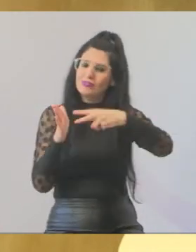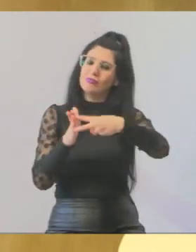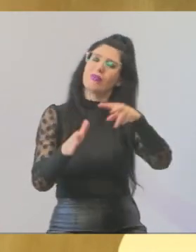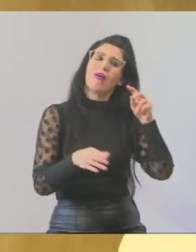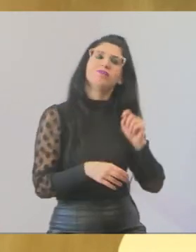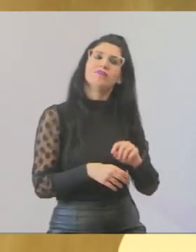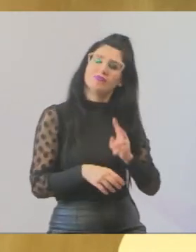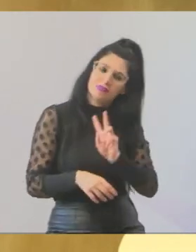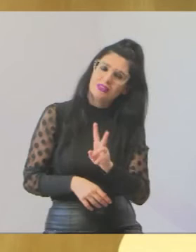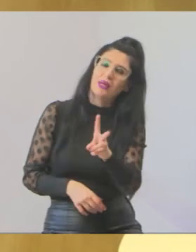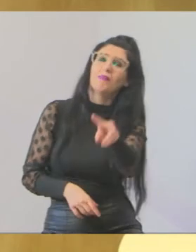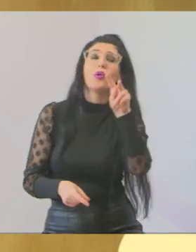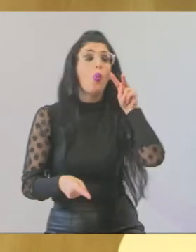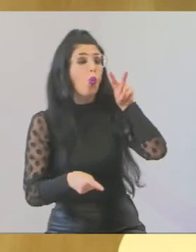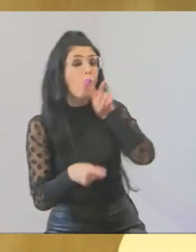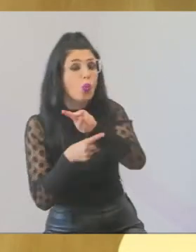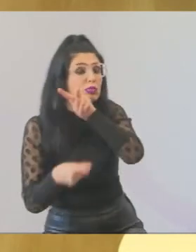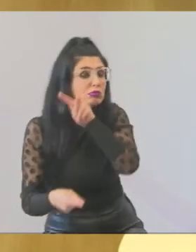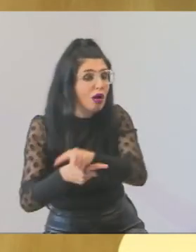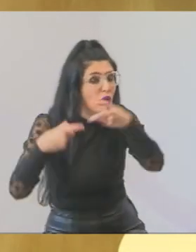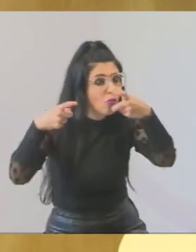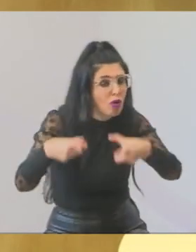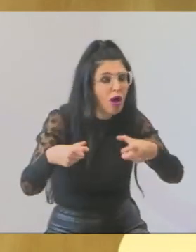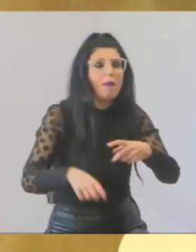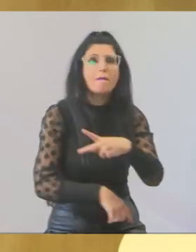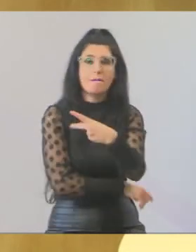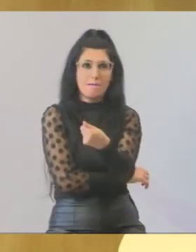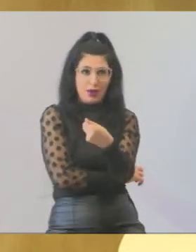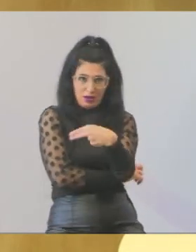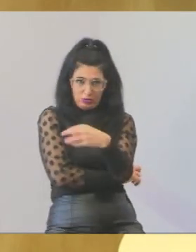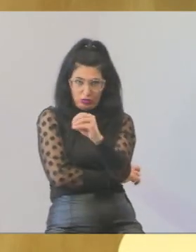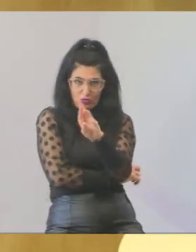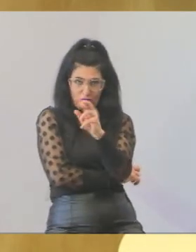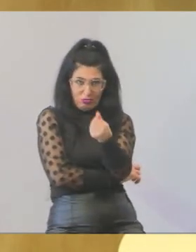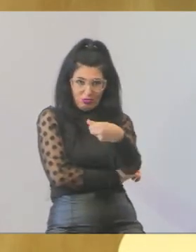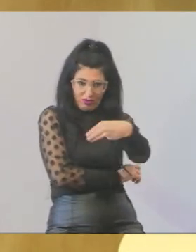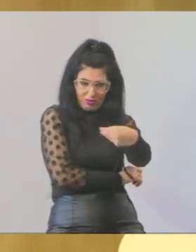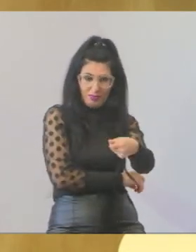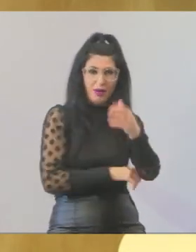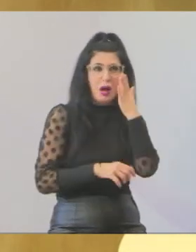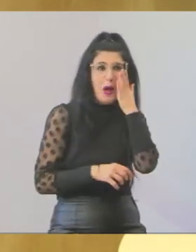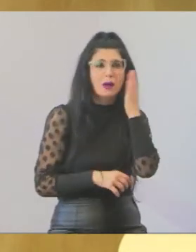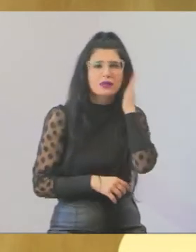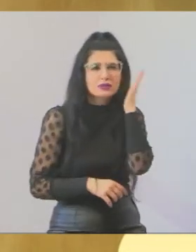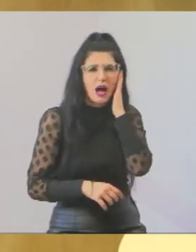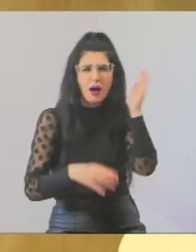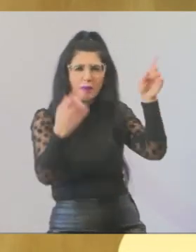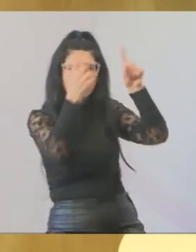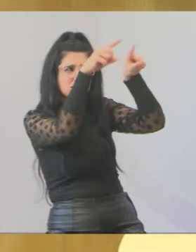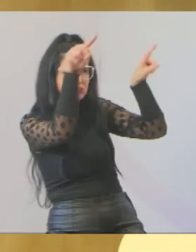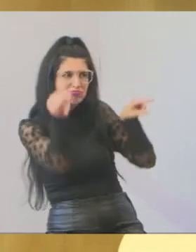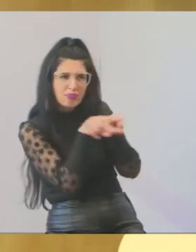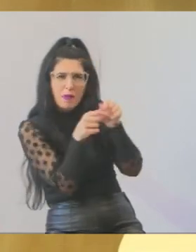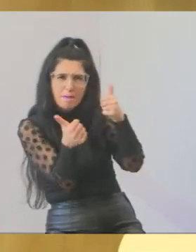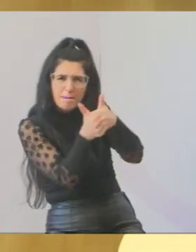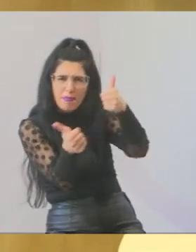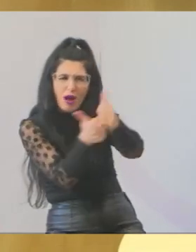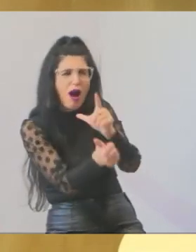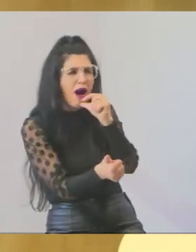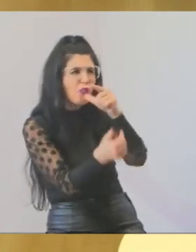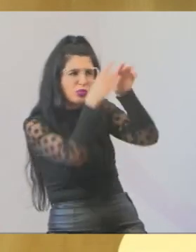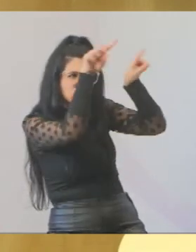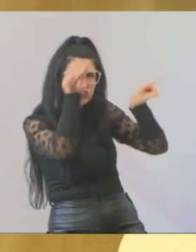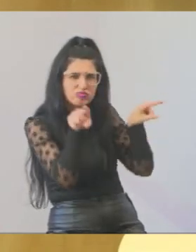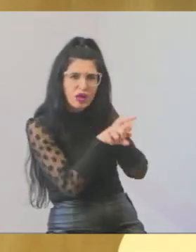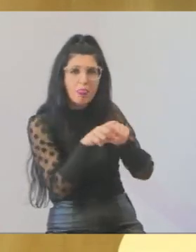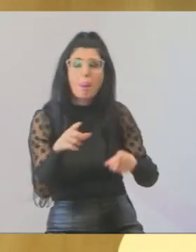a região ali do Panorama, porque nós tínhamos o nosso campo lá, atrás da caixa d'água, cheguei a jogar muita bola lá quando eu aguentava, agora não aguento mais,